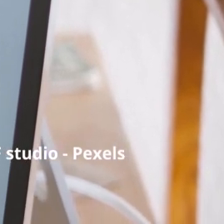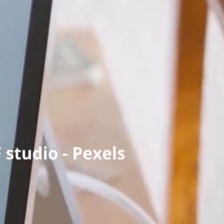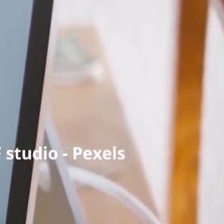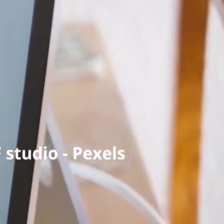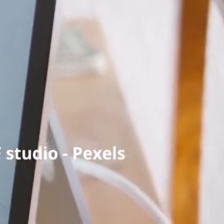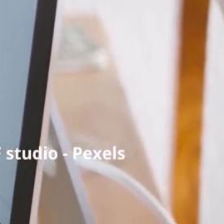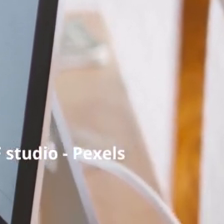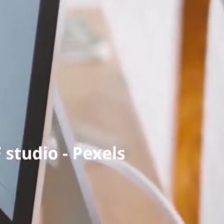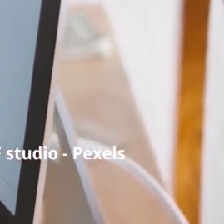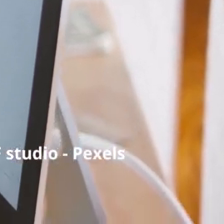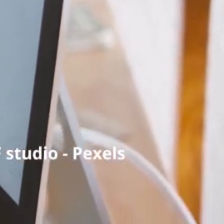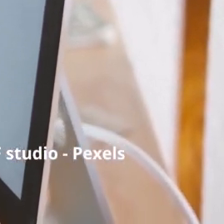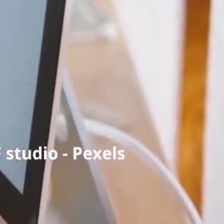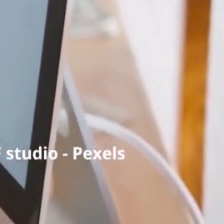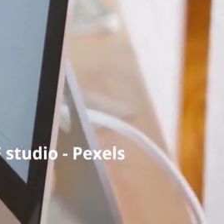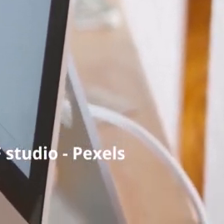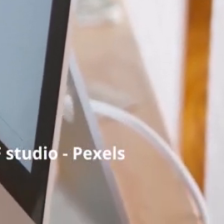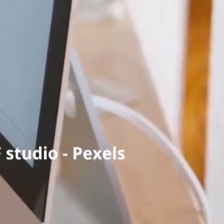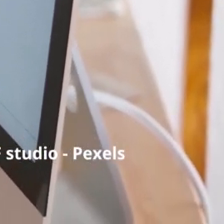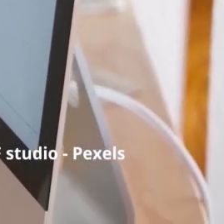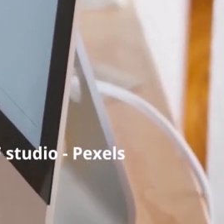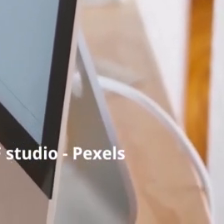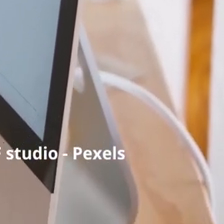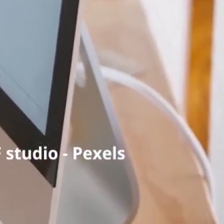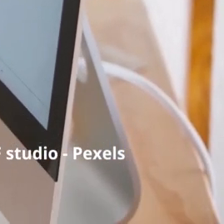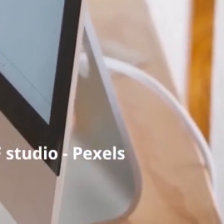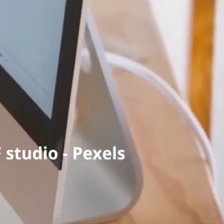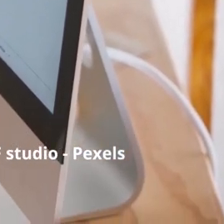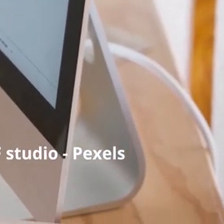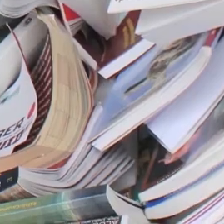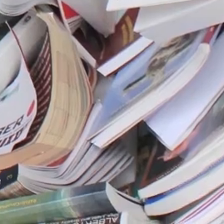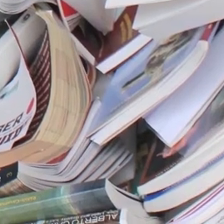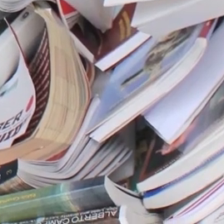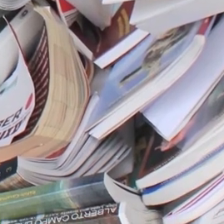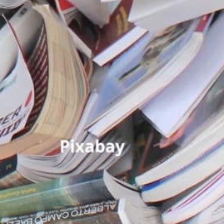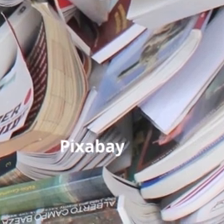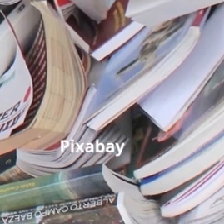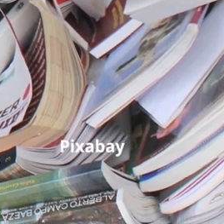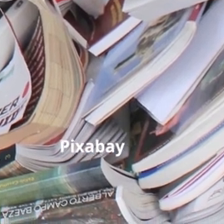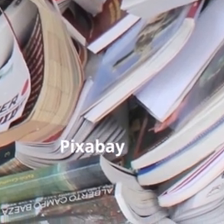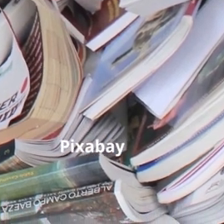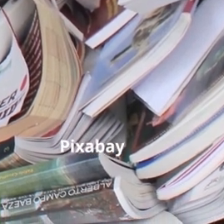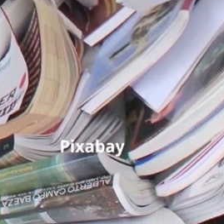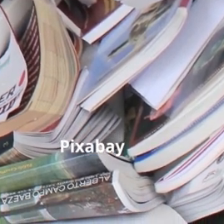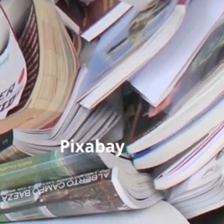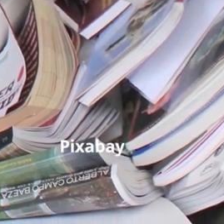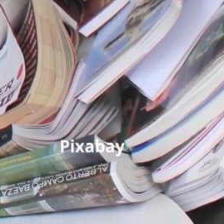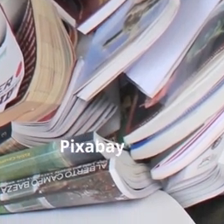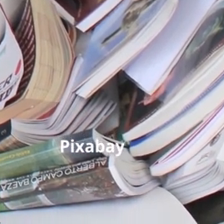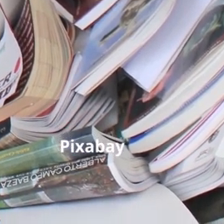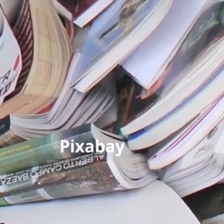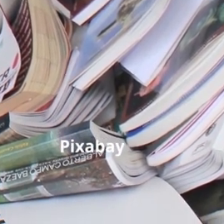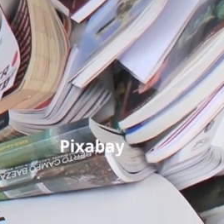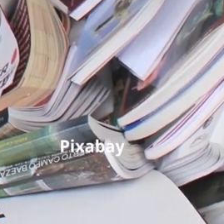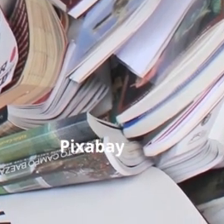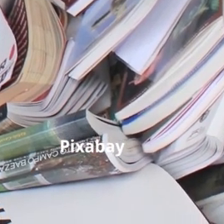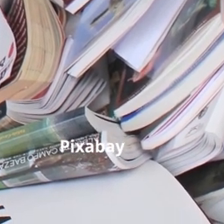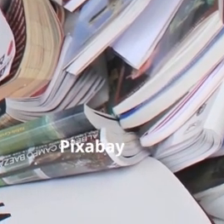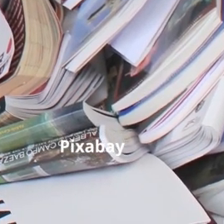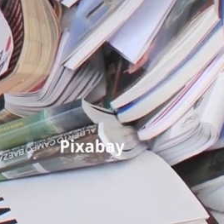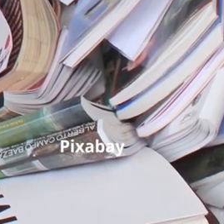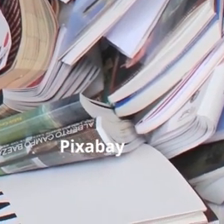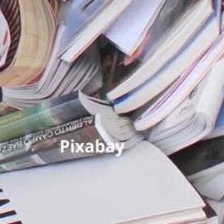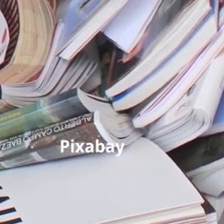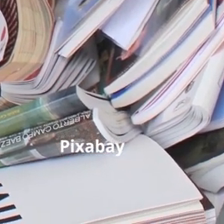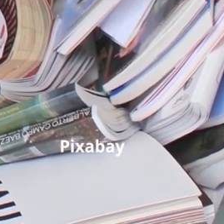tecnologias para aulas remotas que estão na ordem do dia, e sim o próprio conteúdo das disciplinas oferecidas pelas